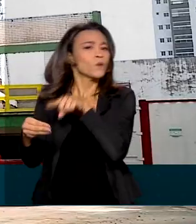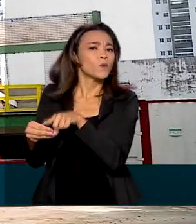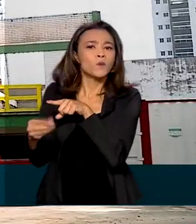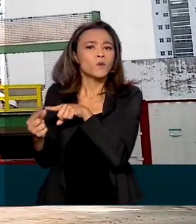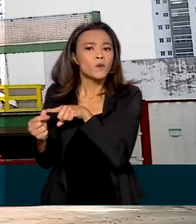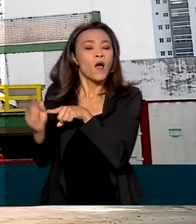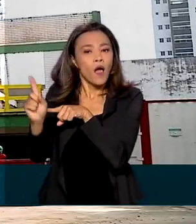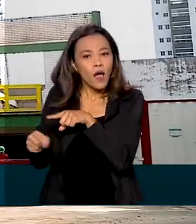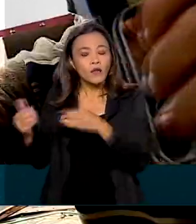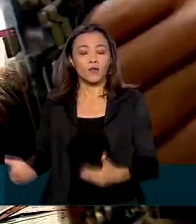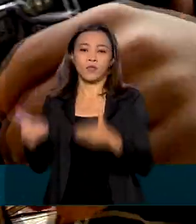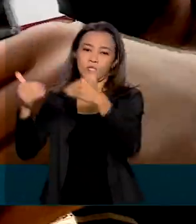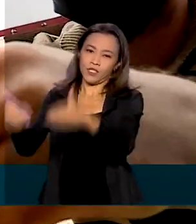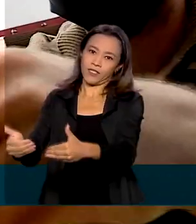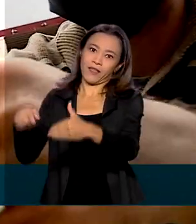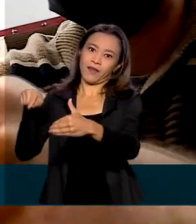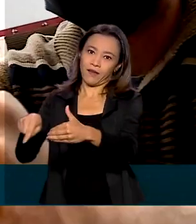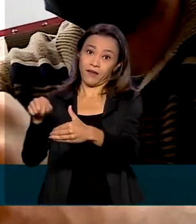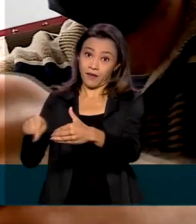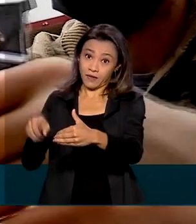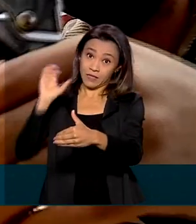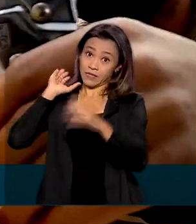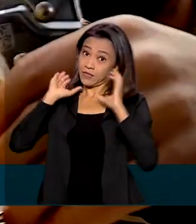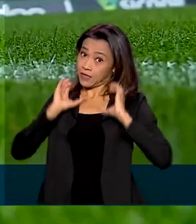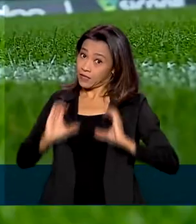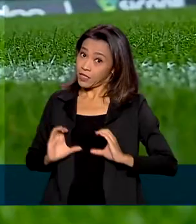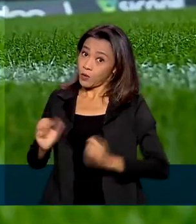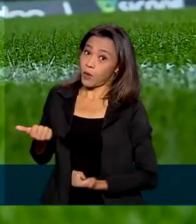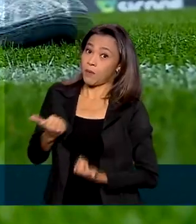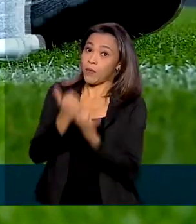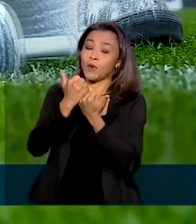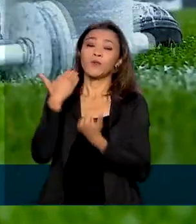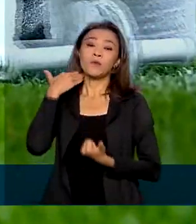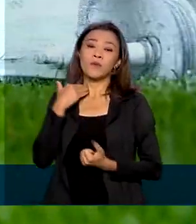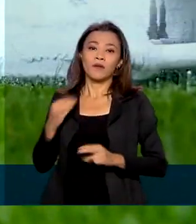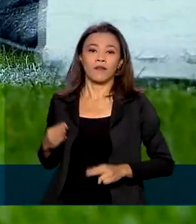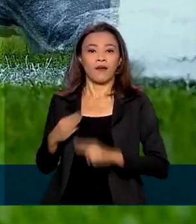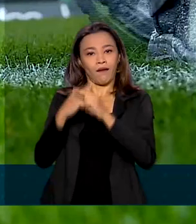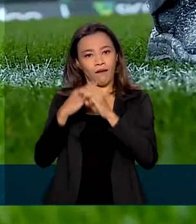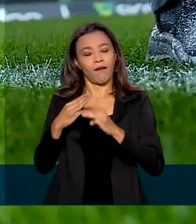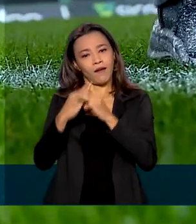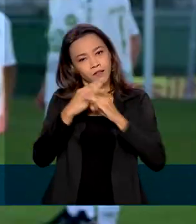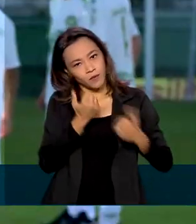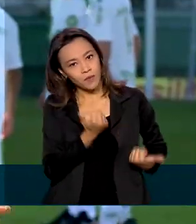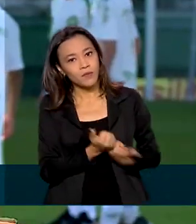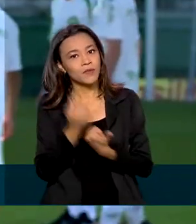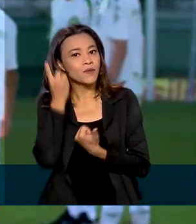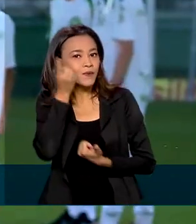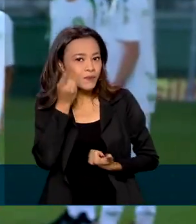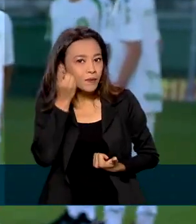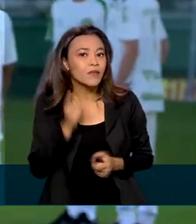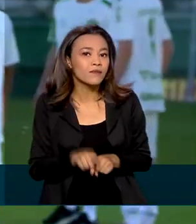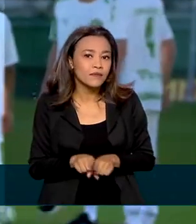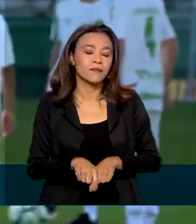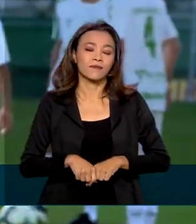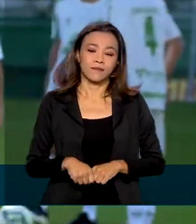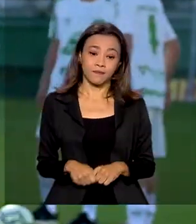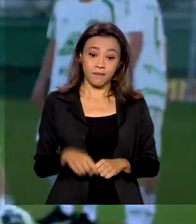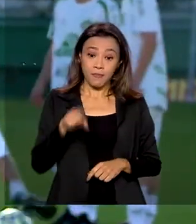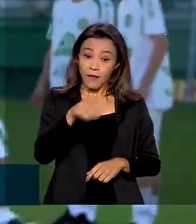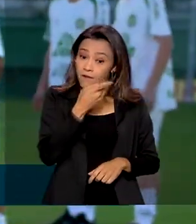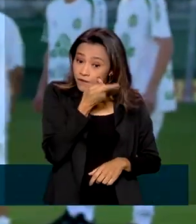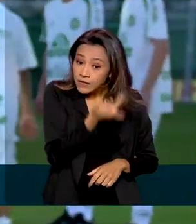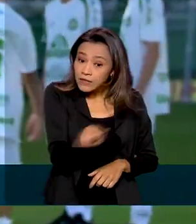Ministério da Cidadania, via Caixa Econômica Federal, com emendas parlamentares. Após a visita à Arena